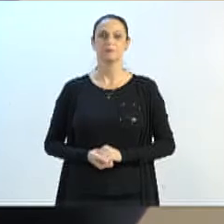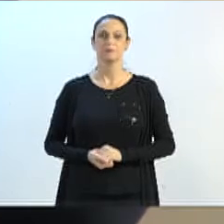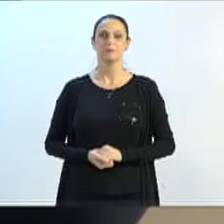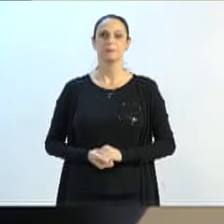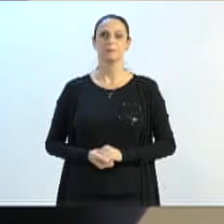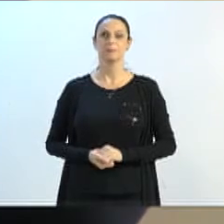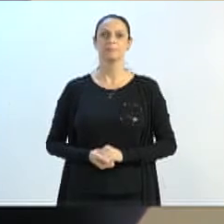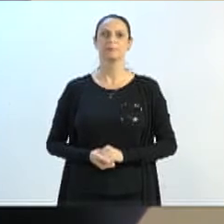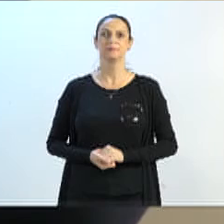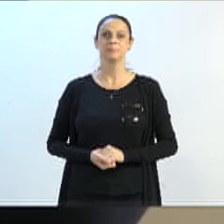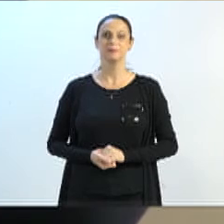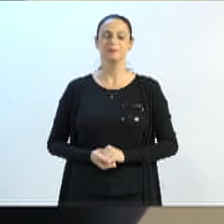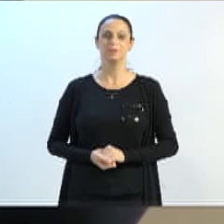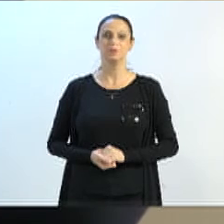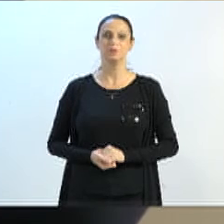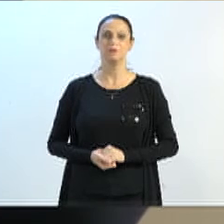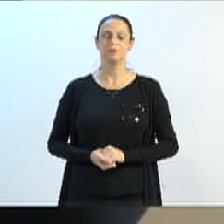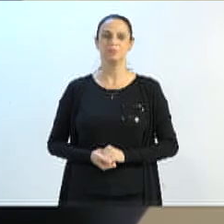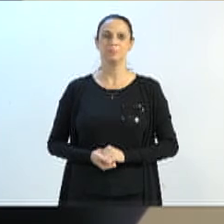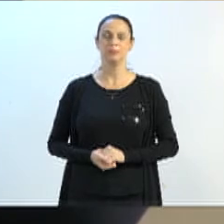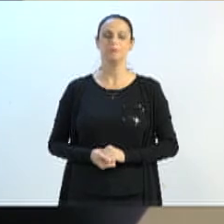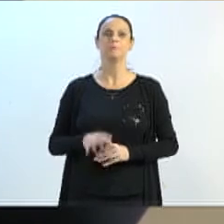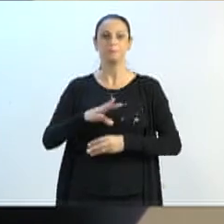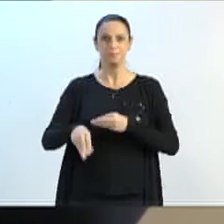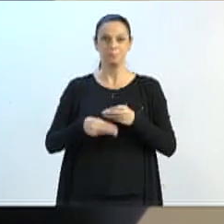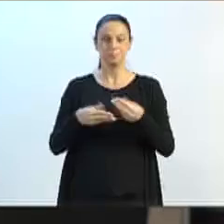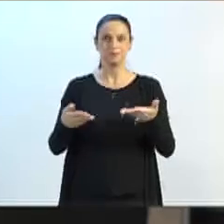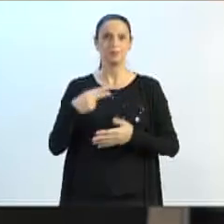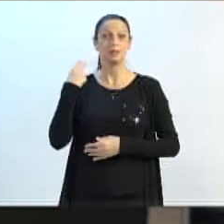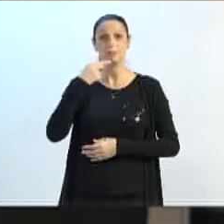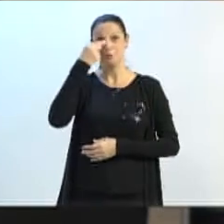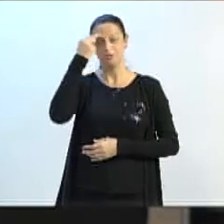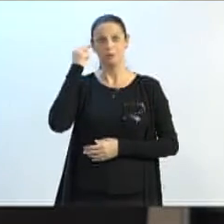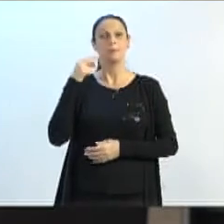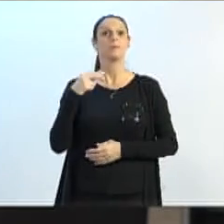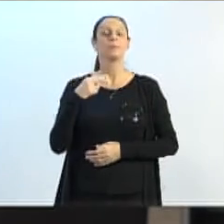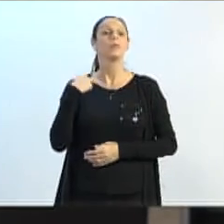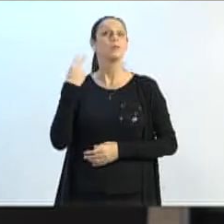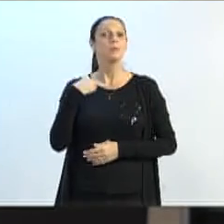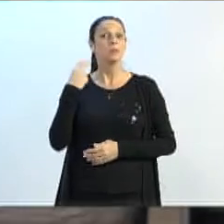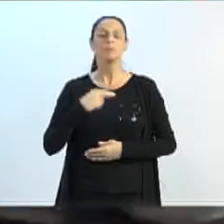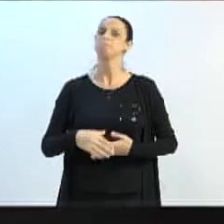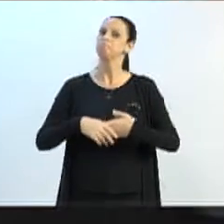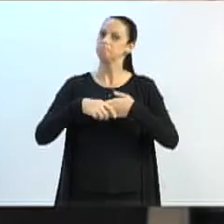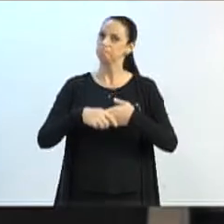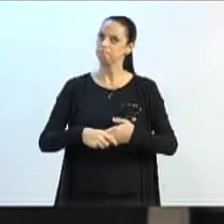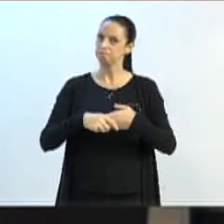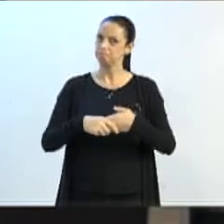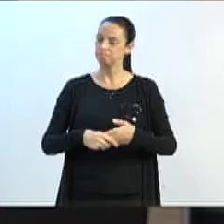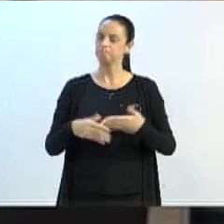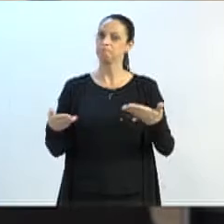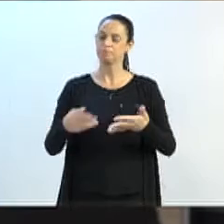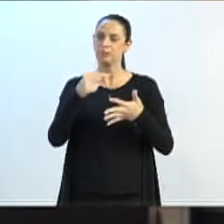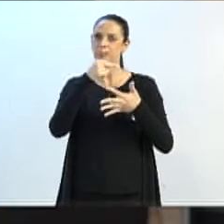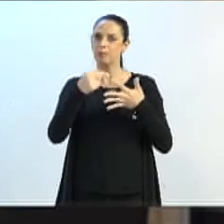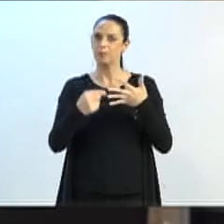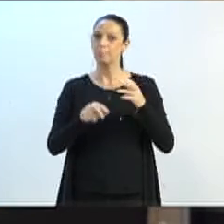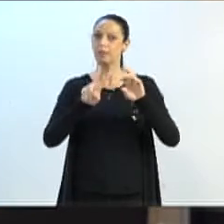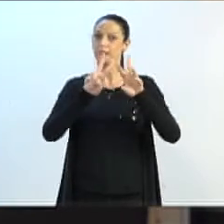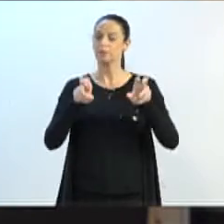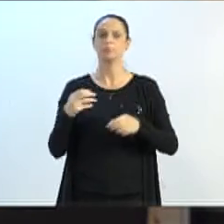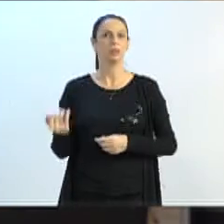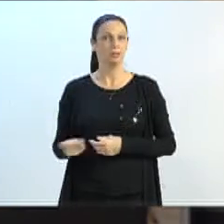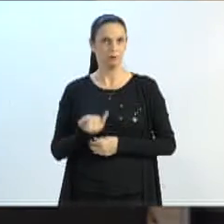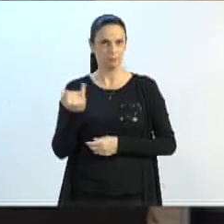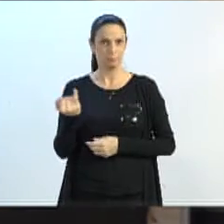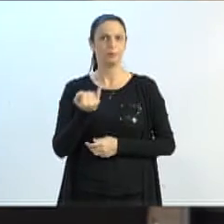Com autorização do orador, a parte concedida do vereador Ita. Vereador Marcos da Rosa, parabéns, o senhor trouxe diversos temas pertinentes.